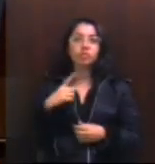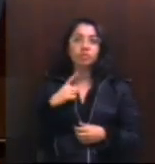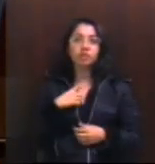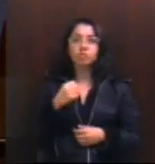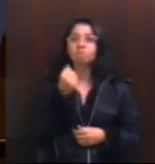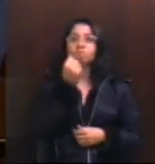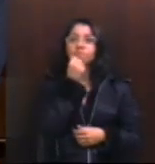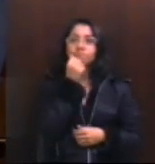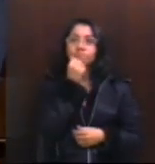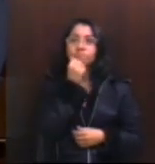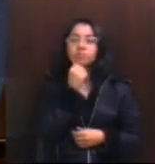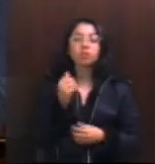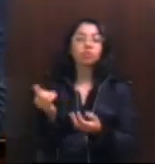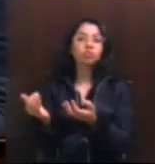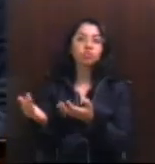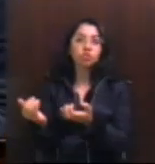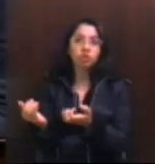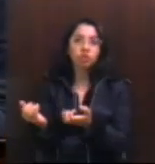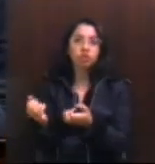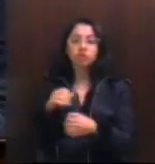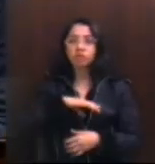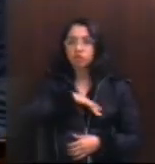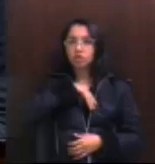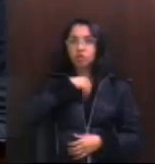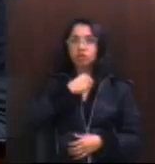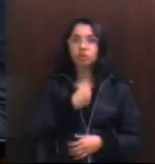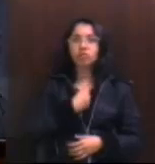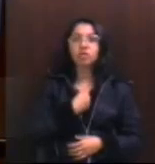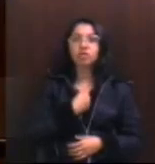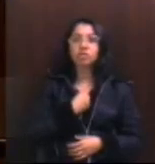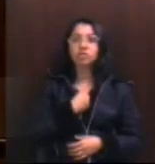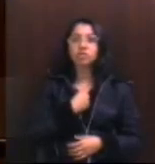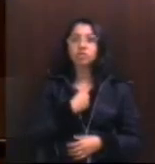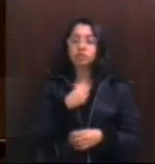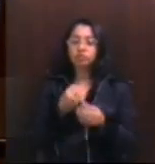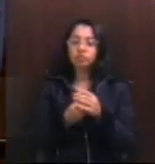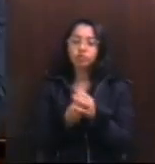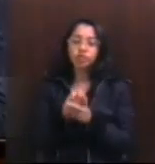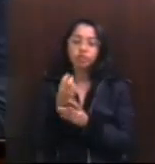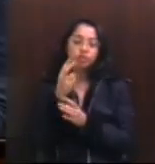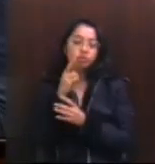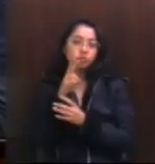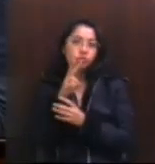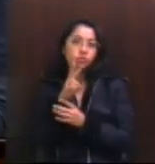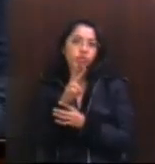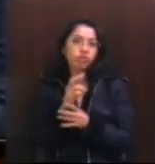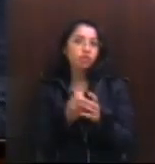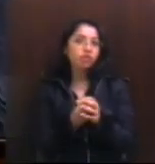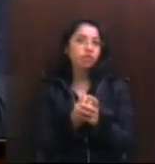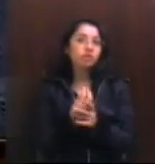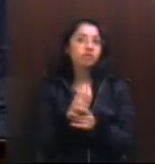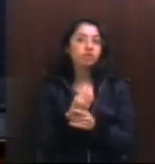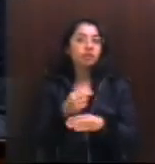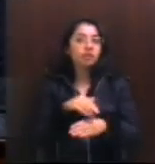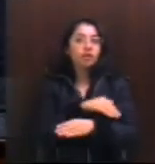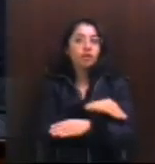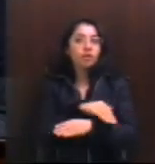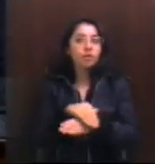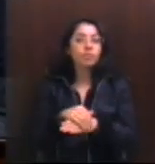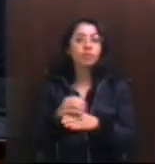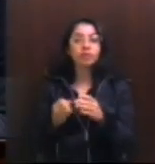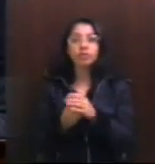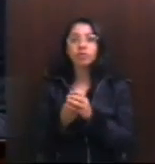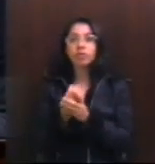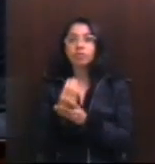pedra e esses jovens tivessem a coragem de ser aquela florzinha que a gente vê nascer entre o asfalto. Rompem todas as